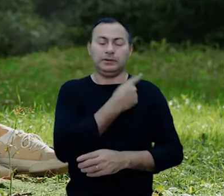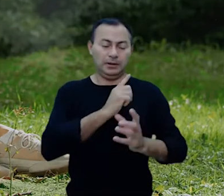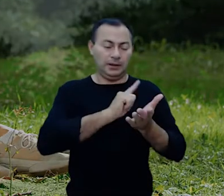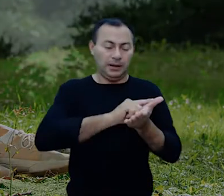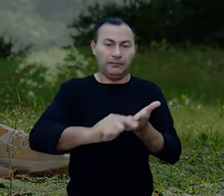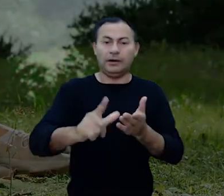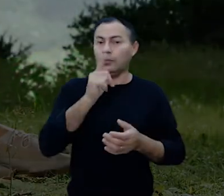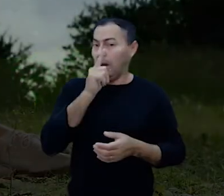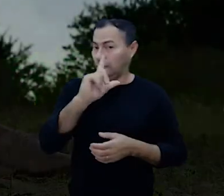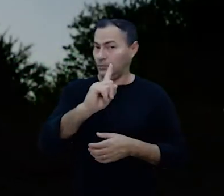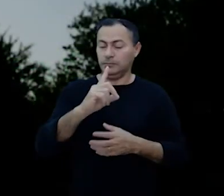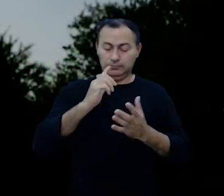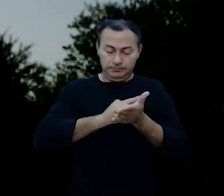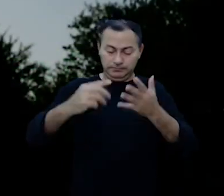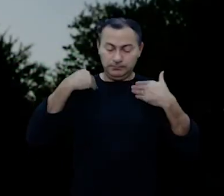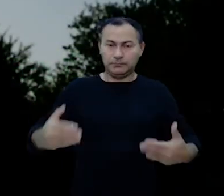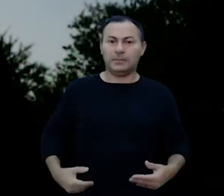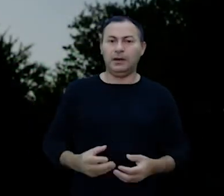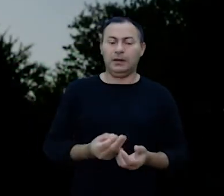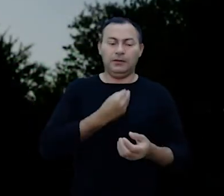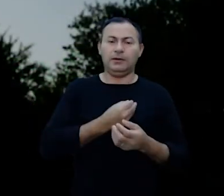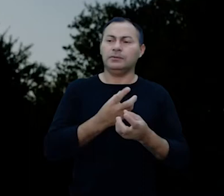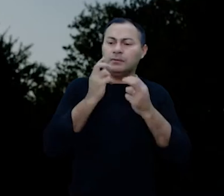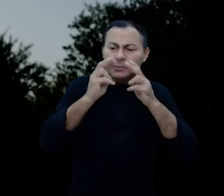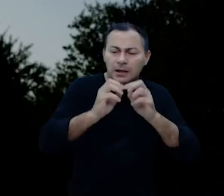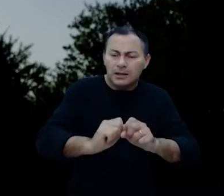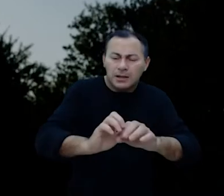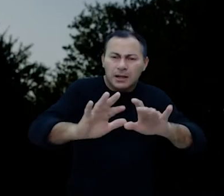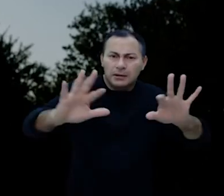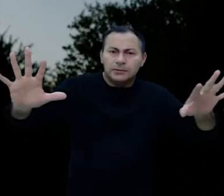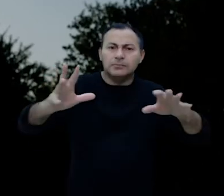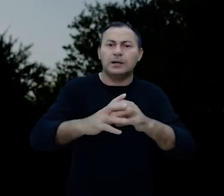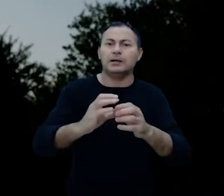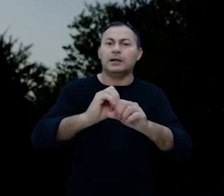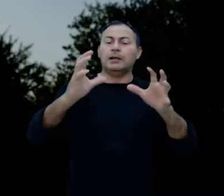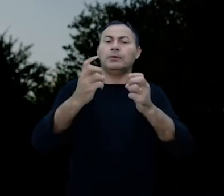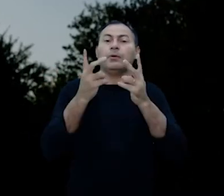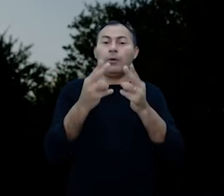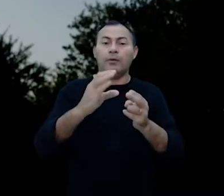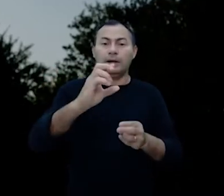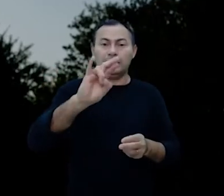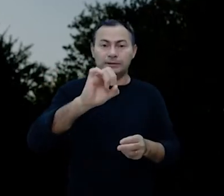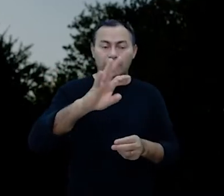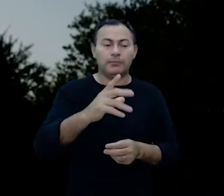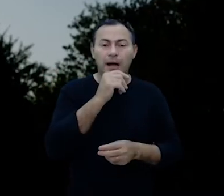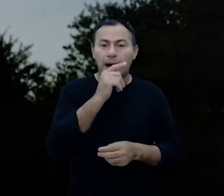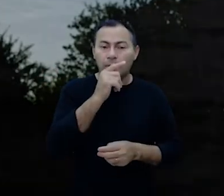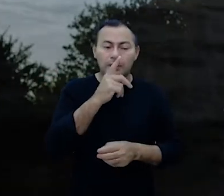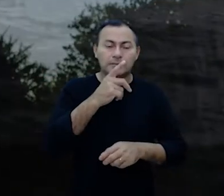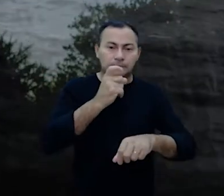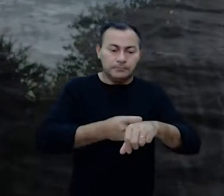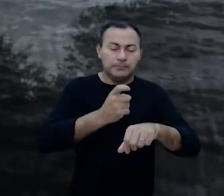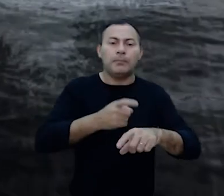não seremos lavados com água. Isso será um mar de vidro, claro, como cristal. Em outras palavras, a água é